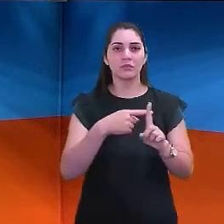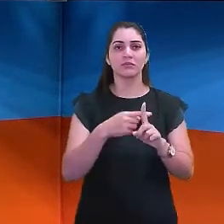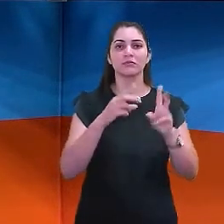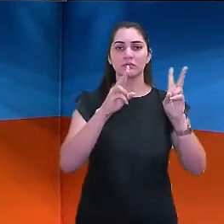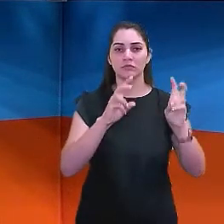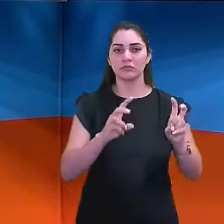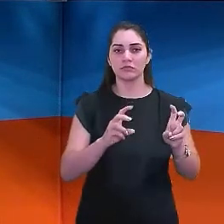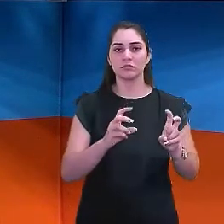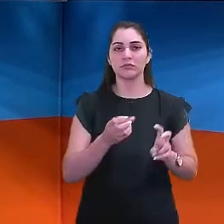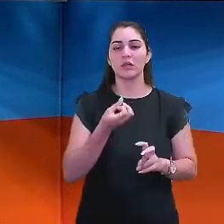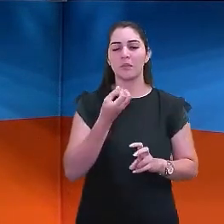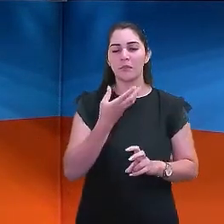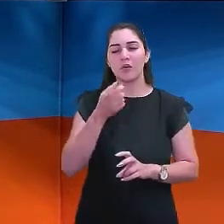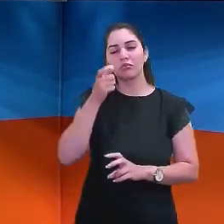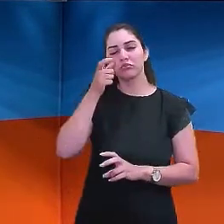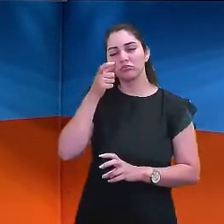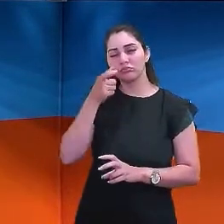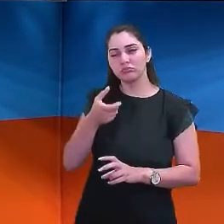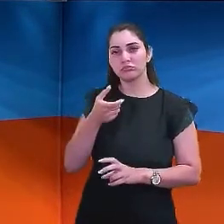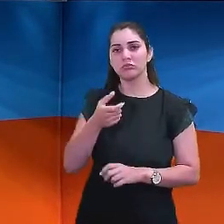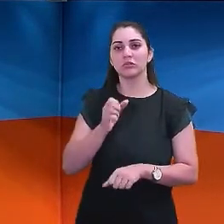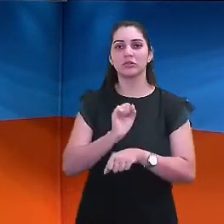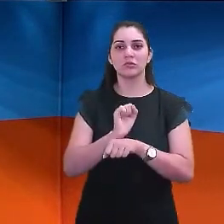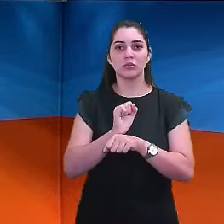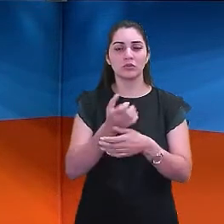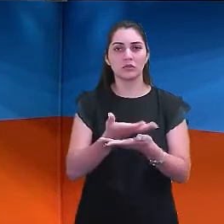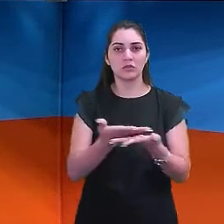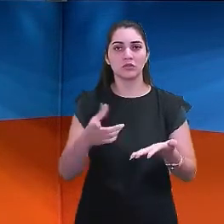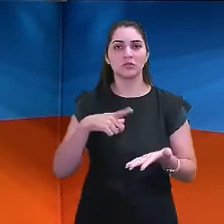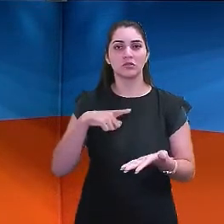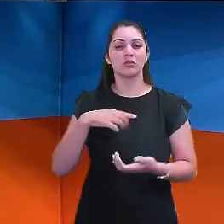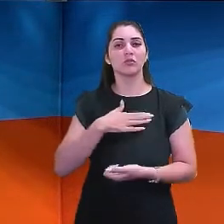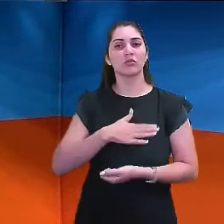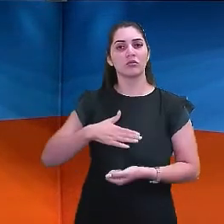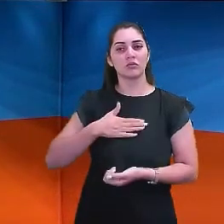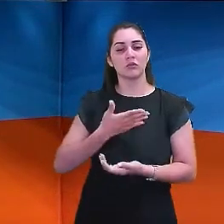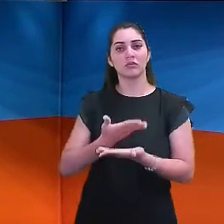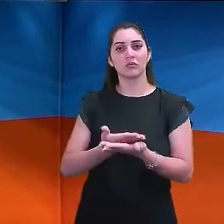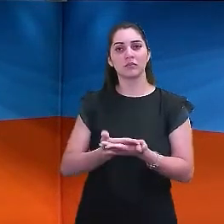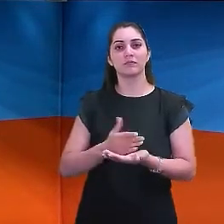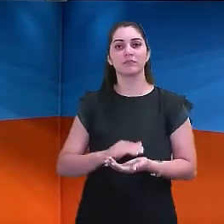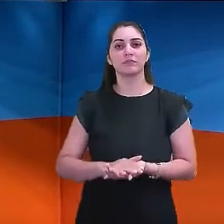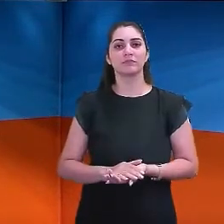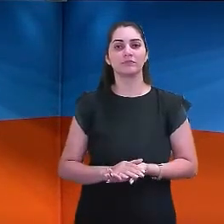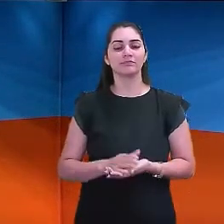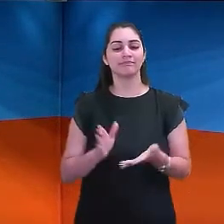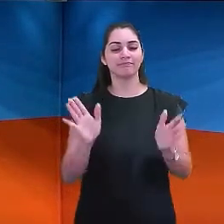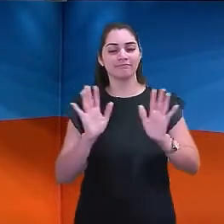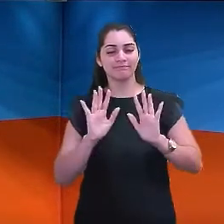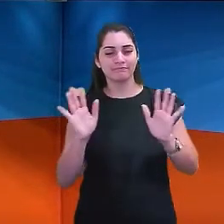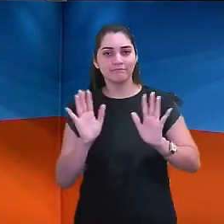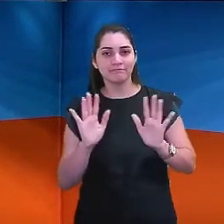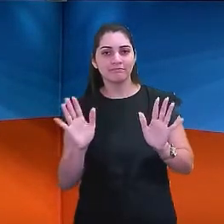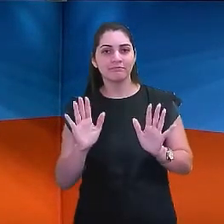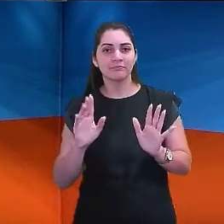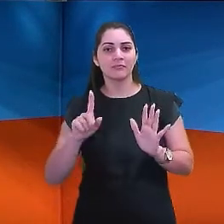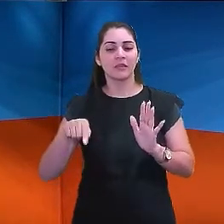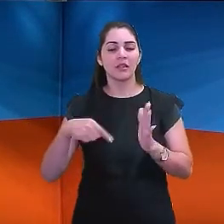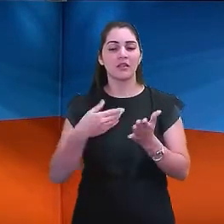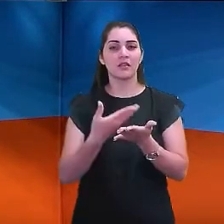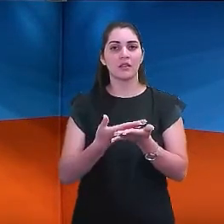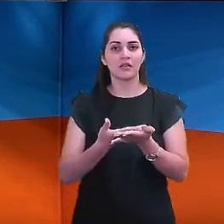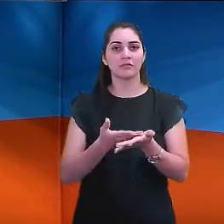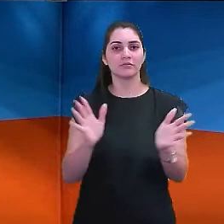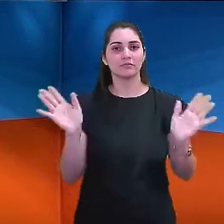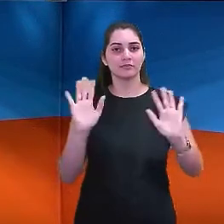É bastante interessante. Eu espero que vocês tenham gostado dessa aula. Eu me despeço por aqui. Até a próxima.